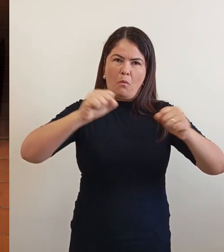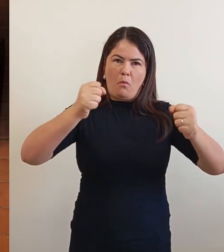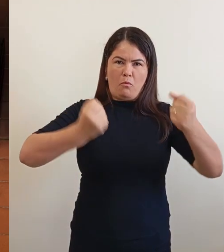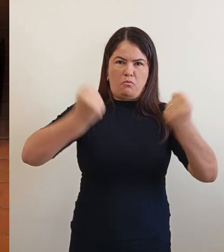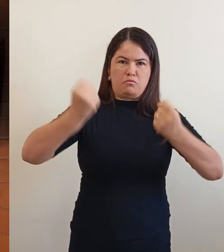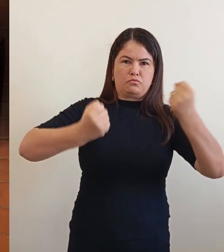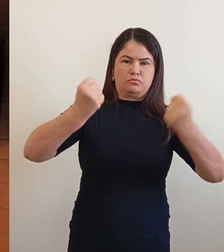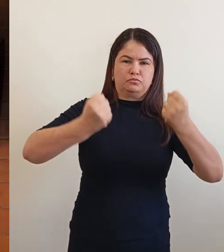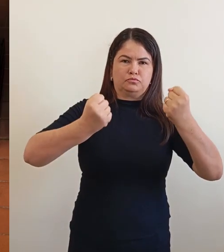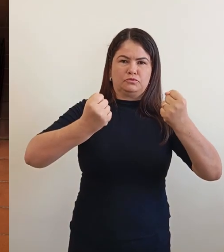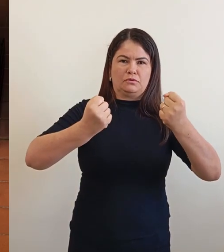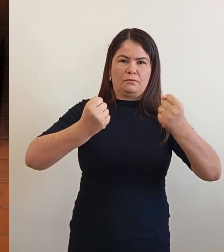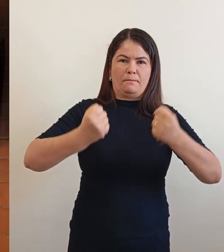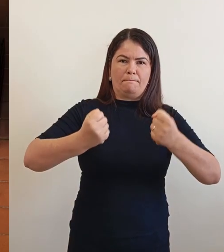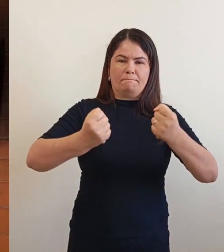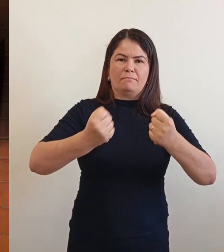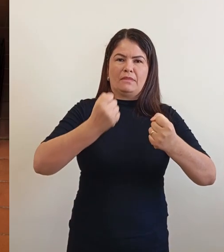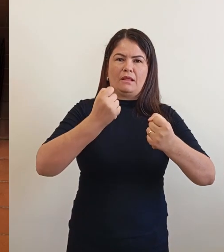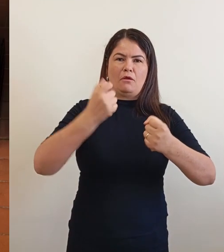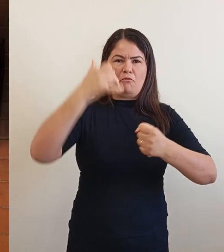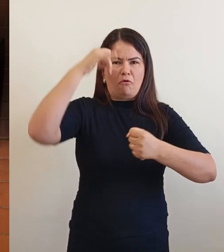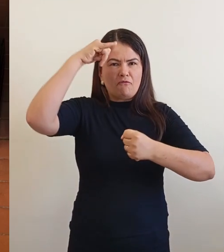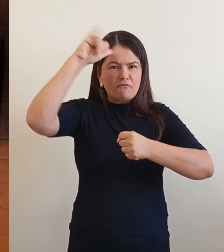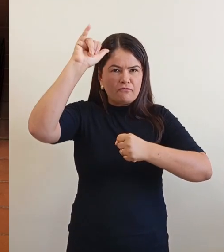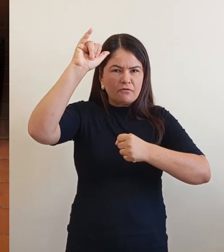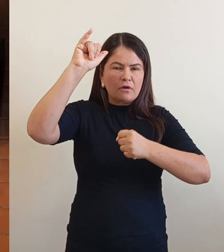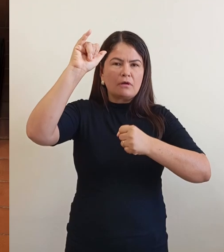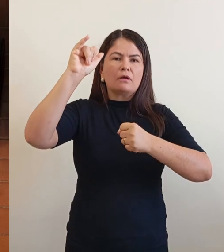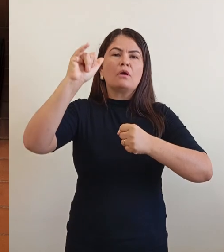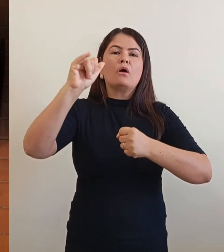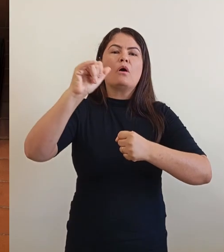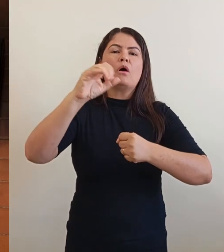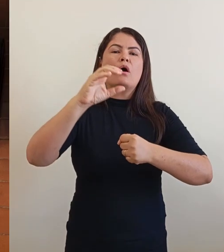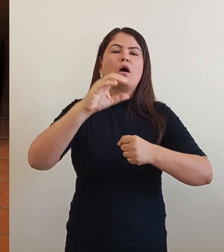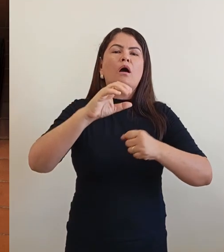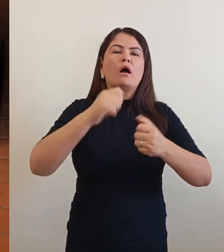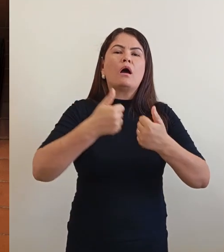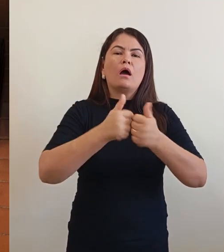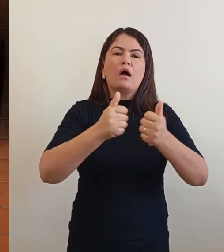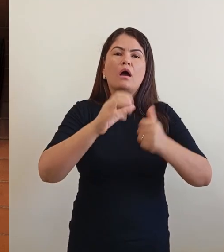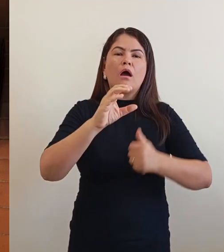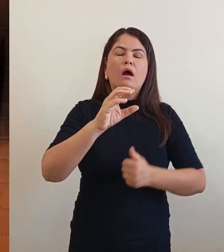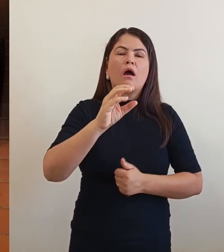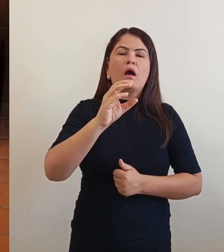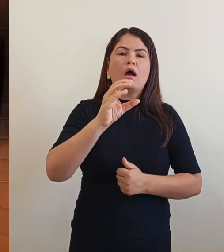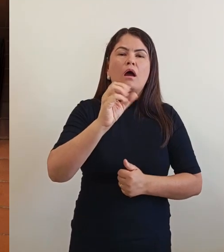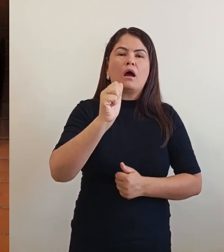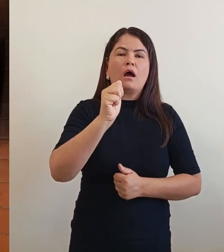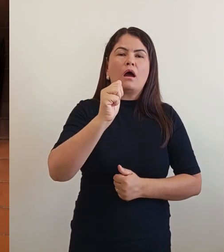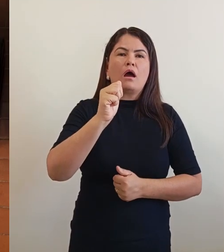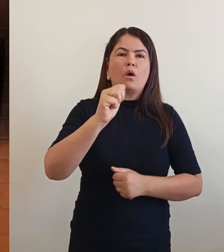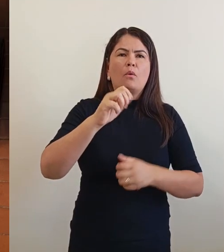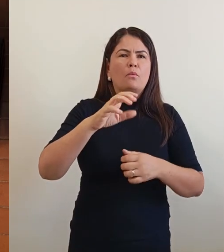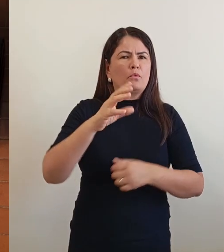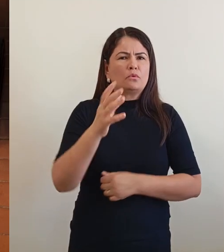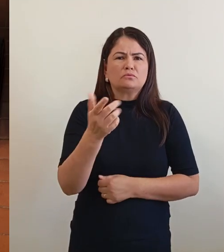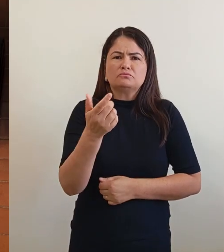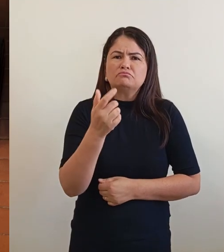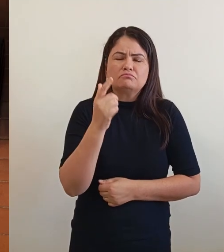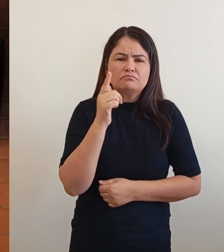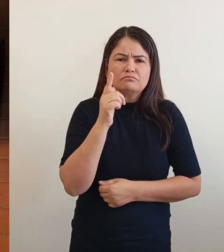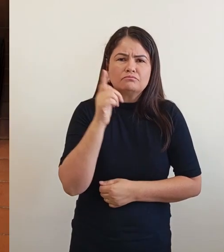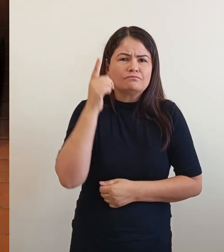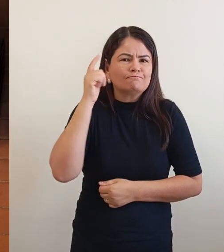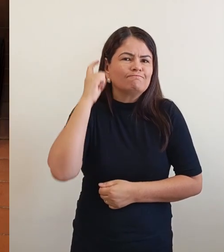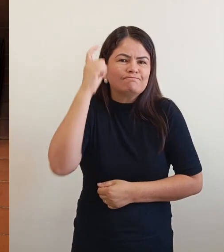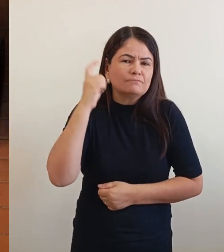caminhão-truco. Aqui não consegue sair lá e buscar o gado no meio rural. Porque não tem as estradas, nós não